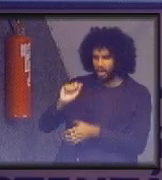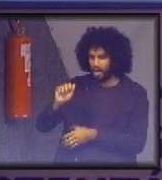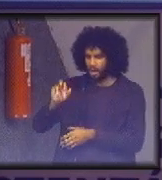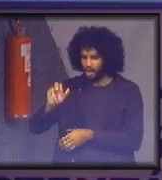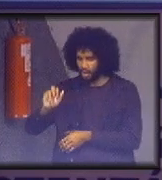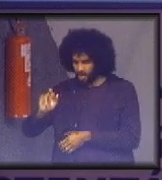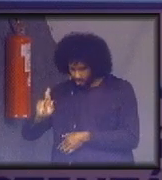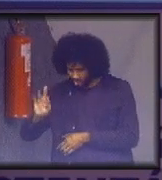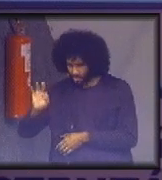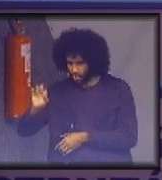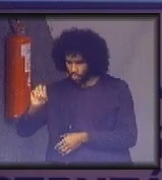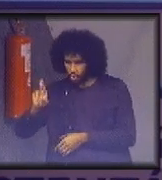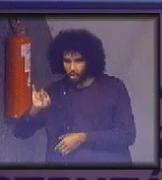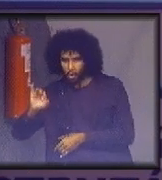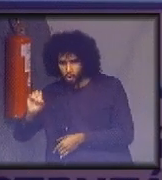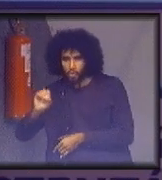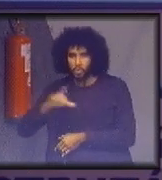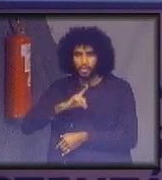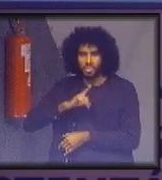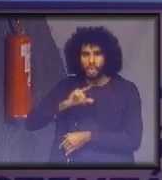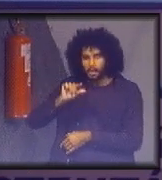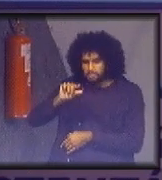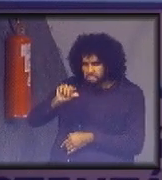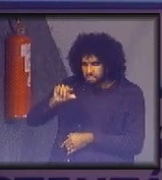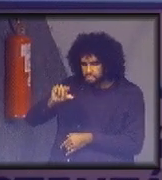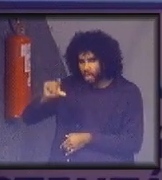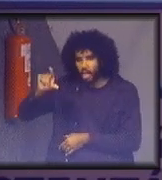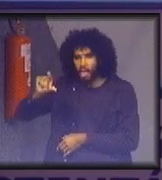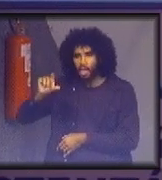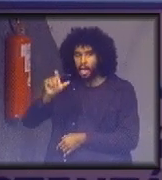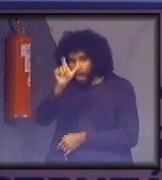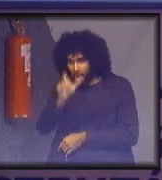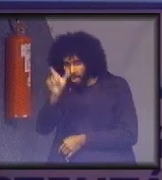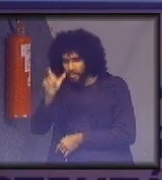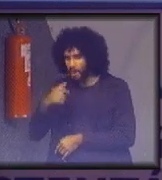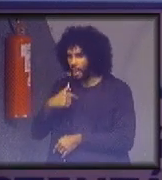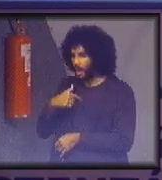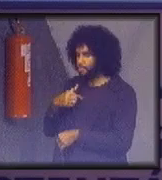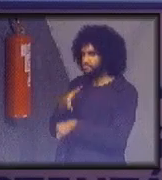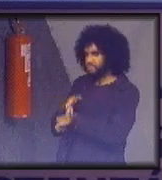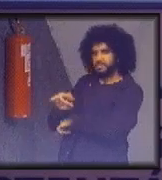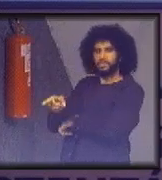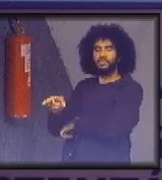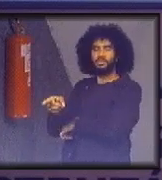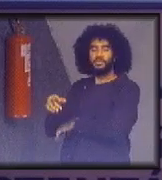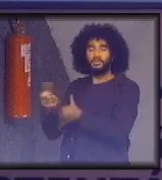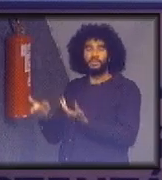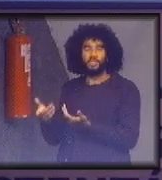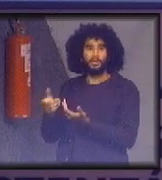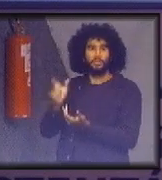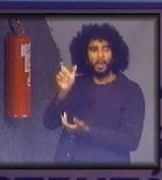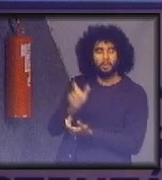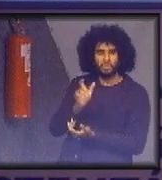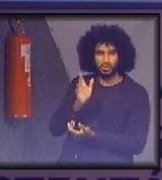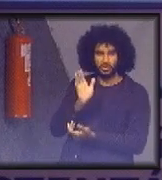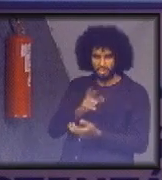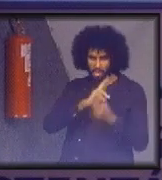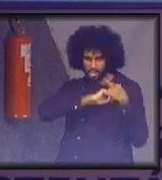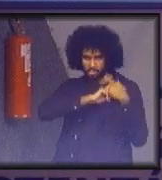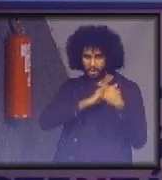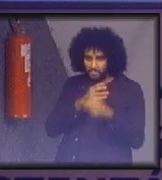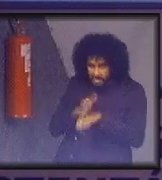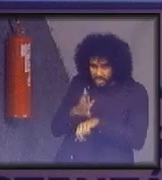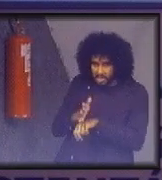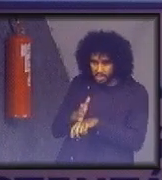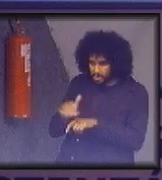você ter níveis em que as pessoas vão se colocar, de maneira que os embaixadores, uma vez capacitados, possam